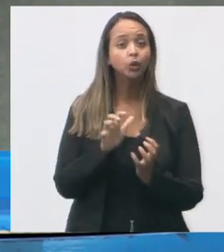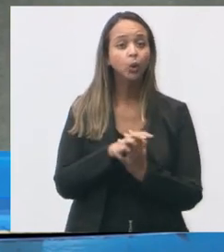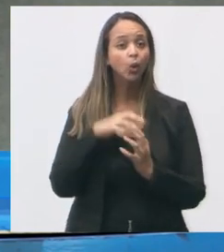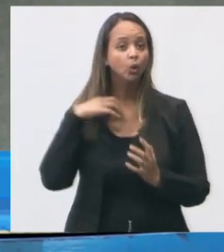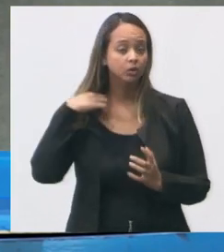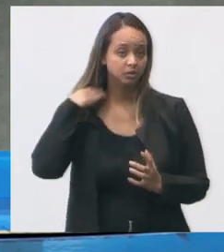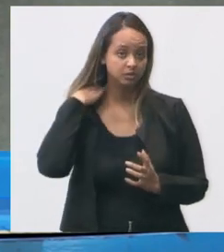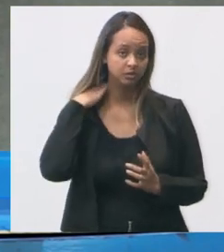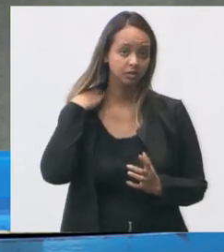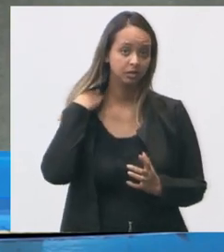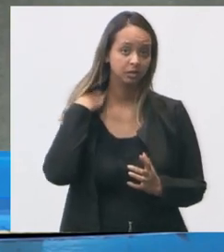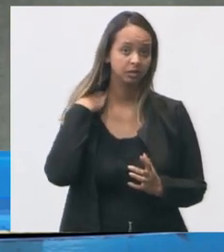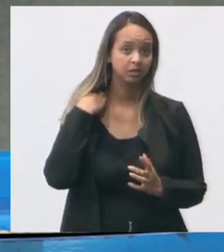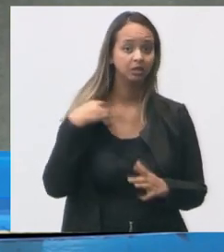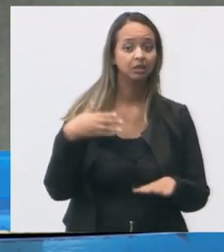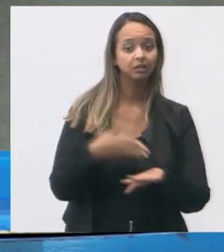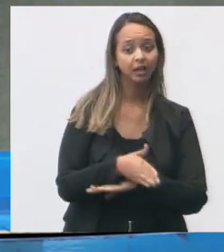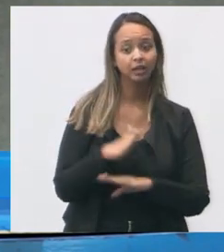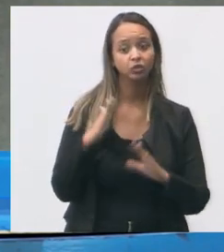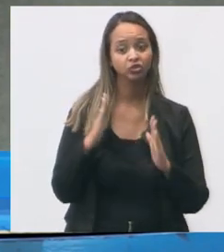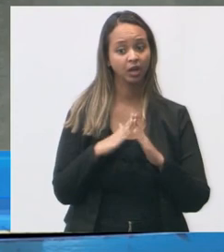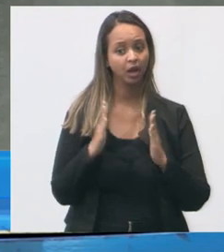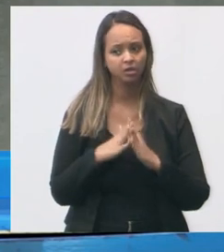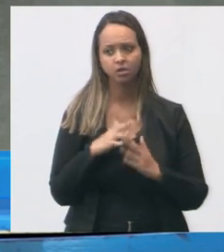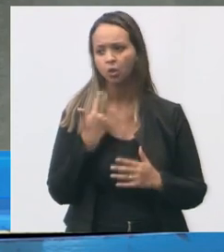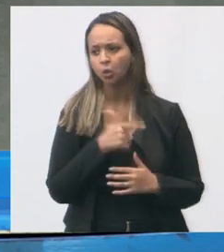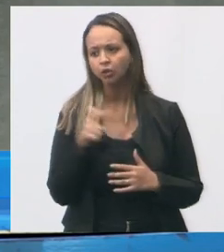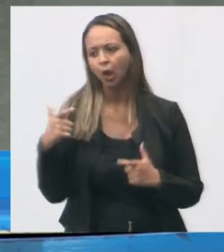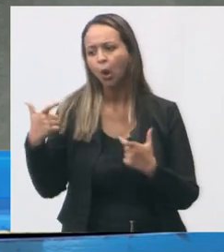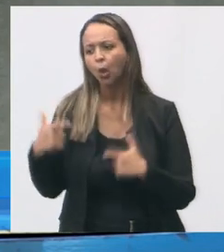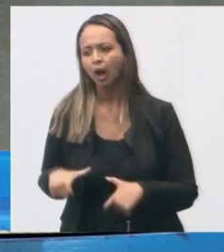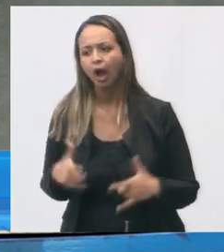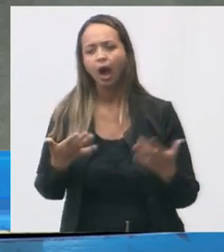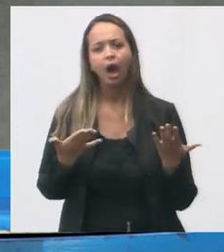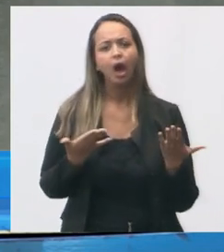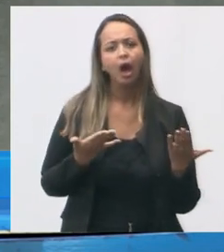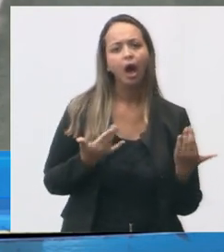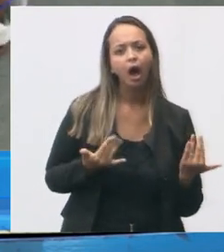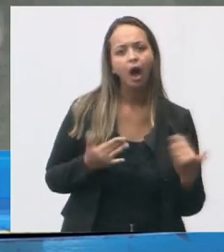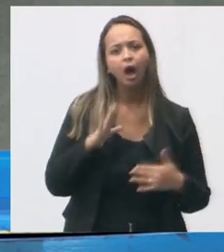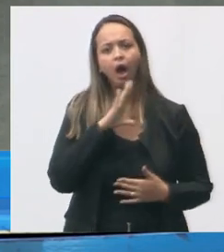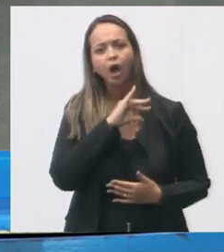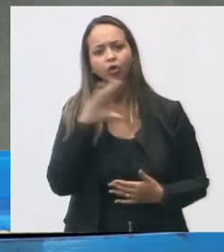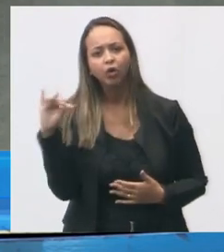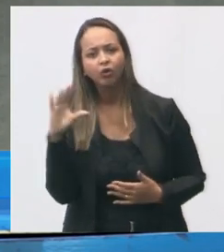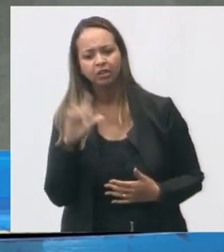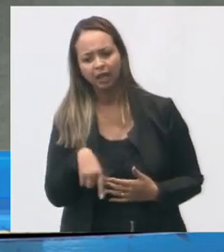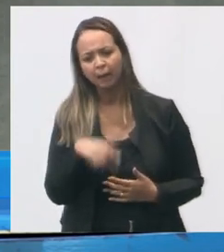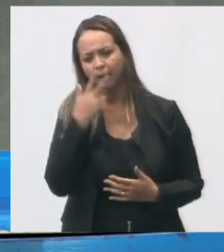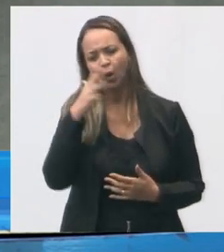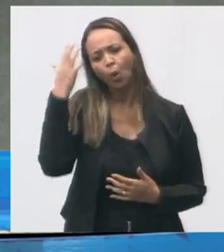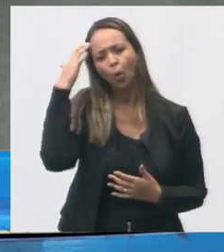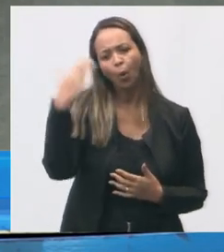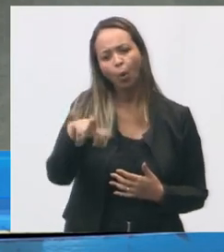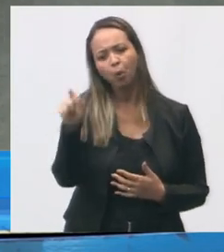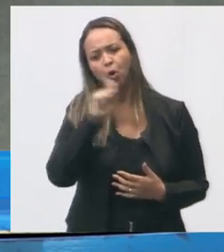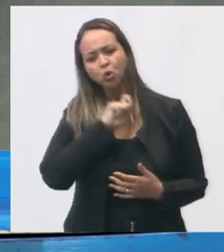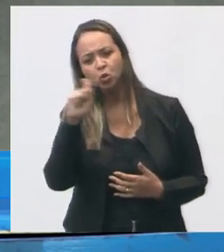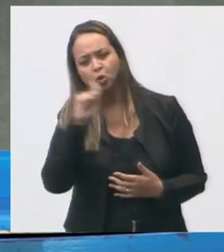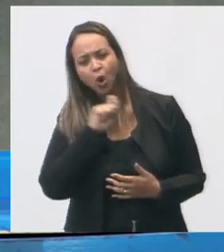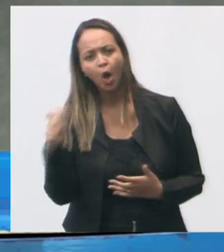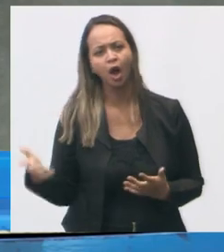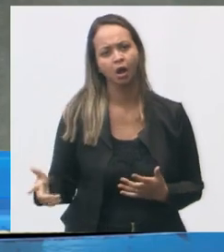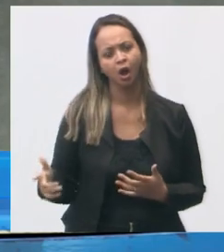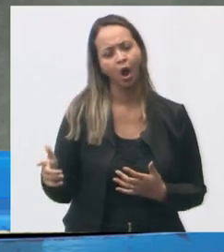de casa. Como que ele sai? Não tem para onde ir. O adolescente, é muito fácil culpar as drogas, culpar os traficantes.